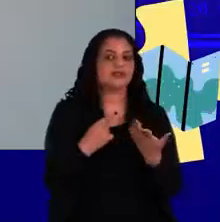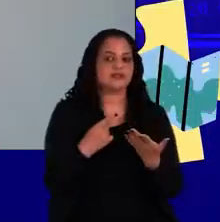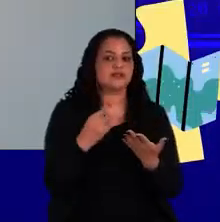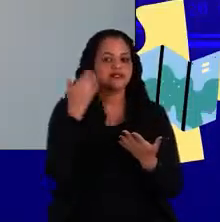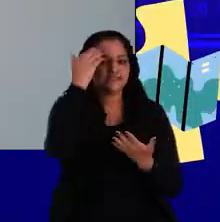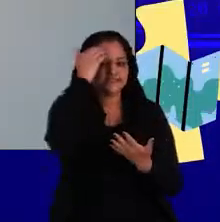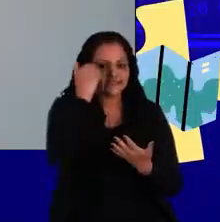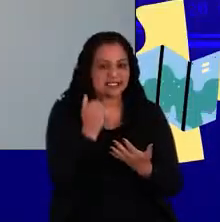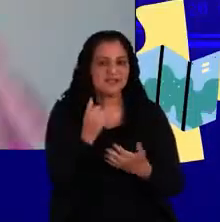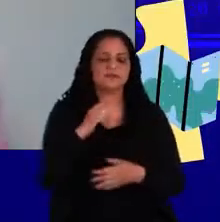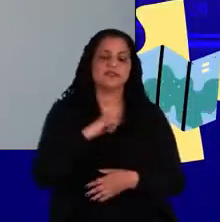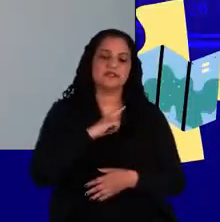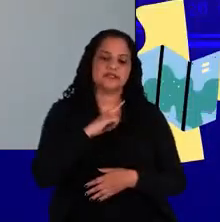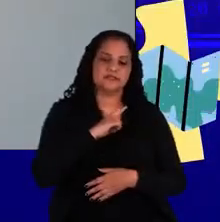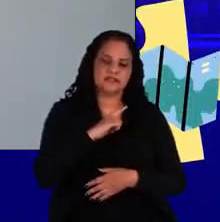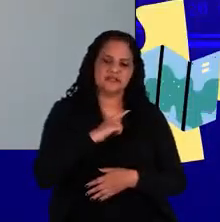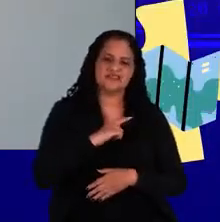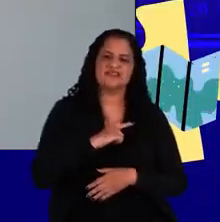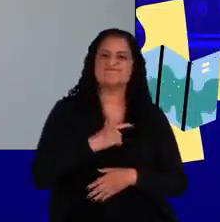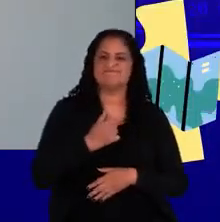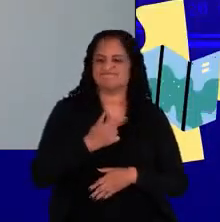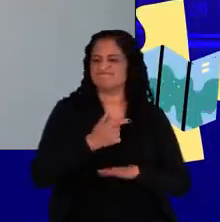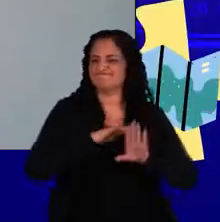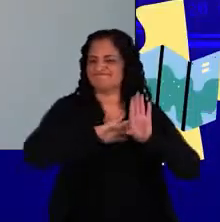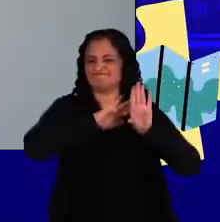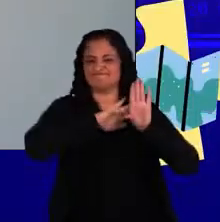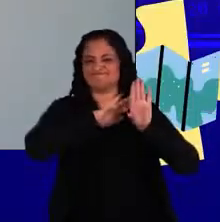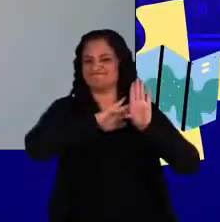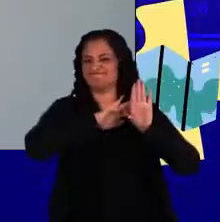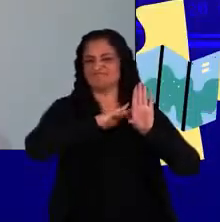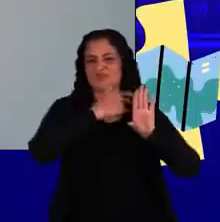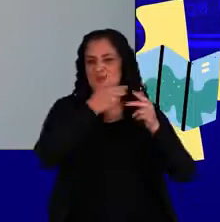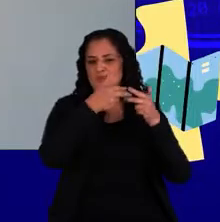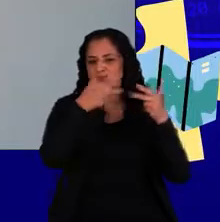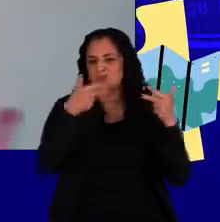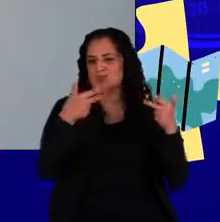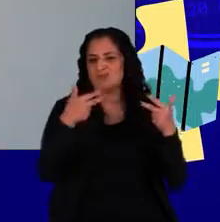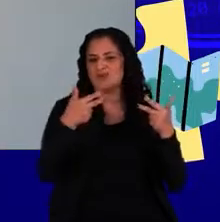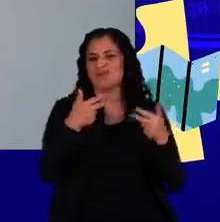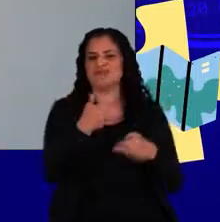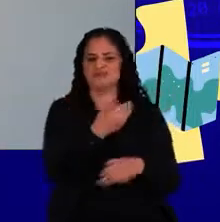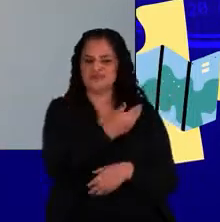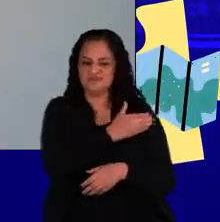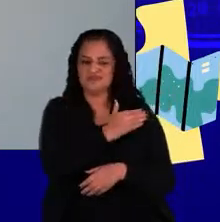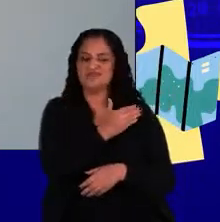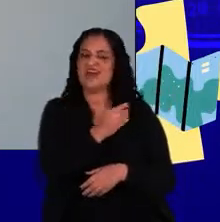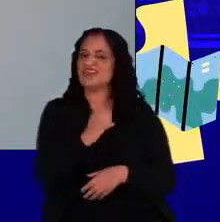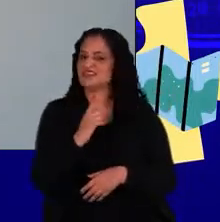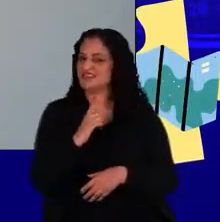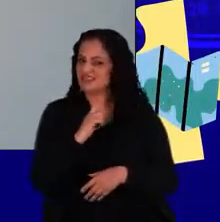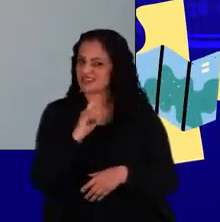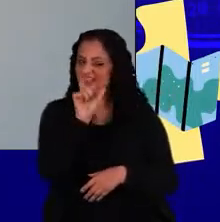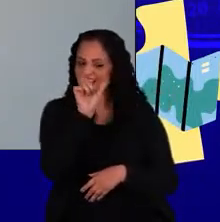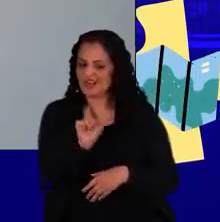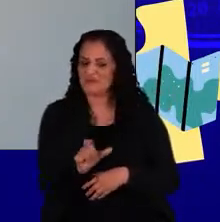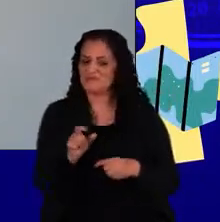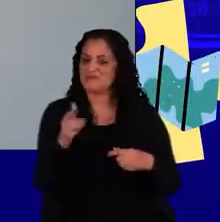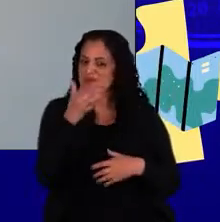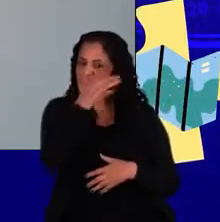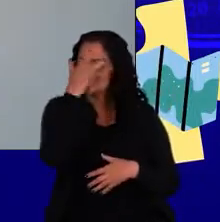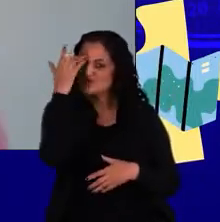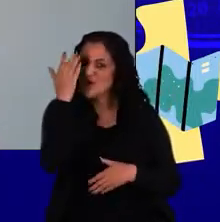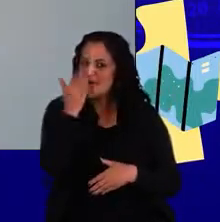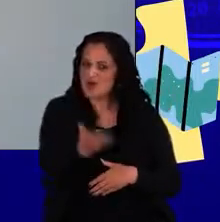reconhecemos que temos vieses inconscientes, temos pré-conceitos em relação a pessoas,